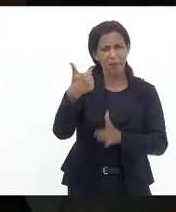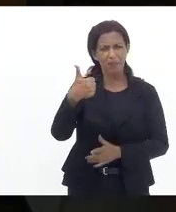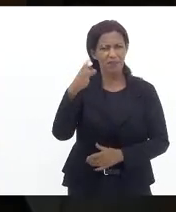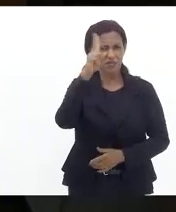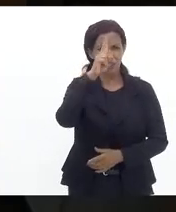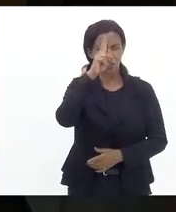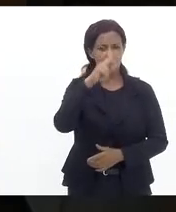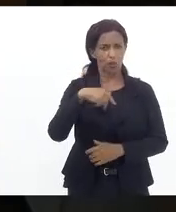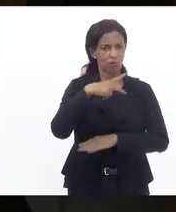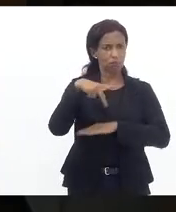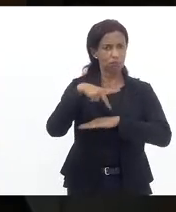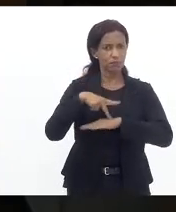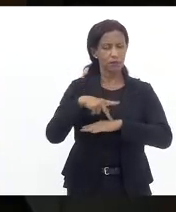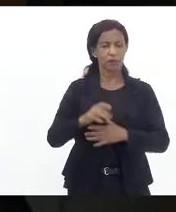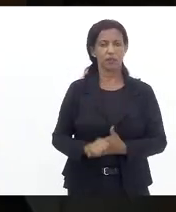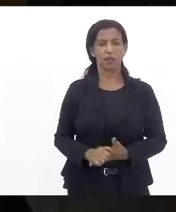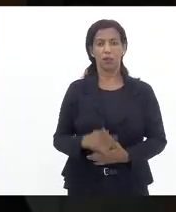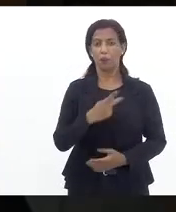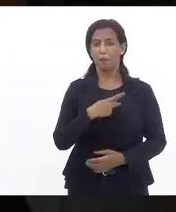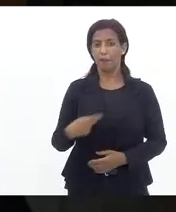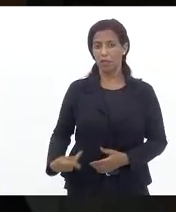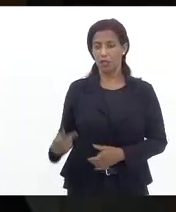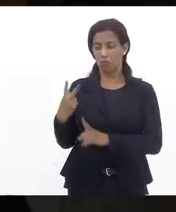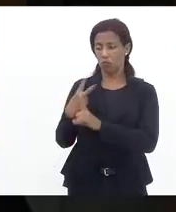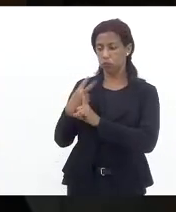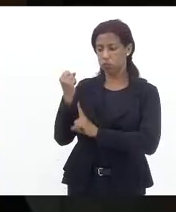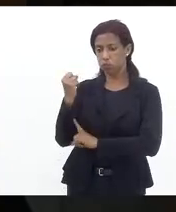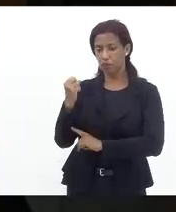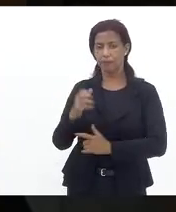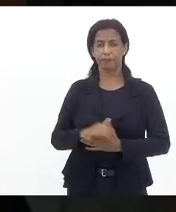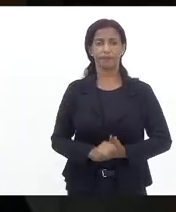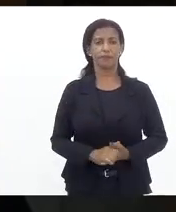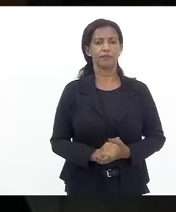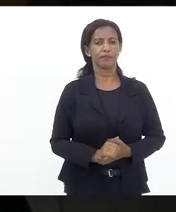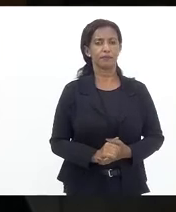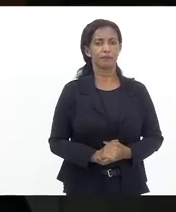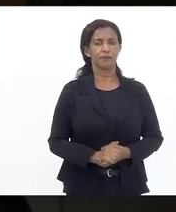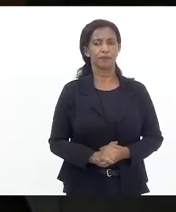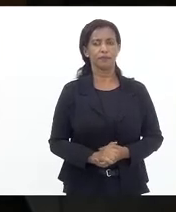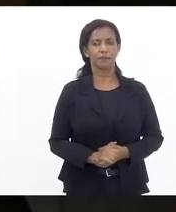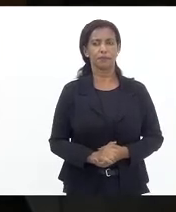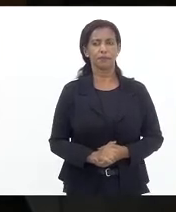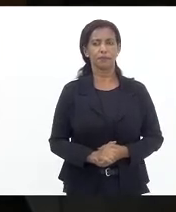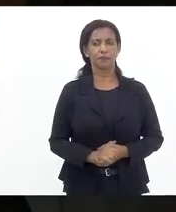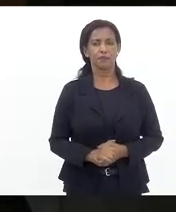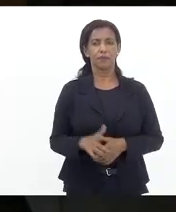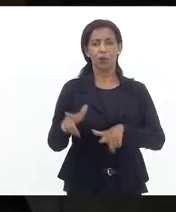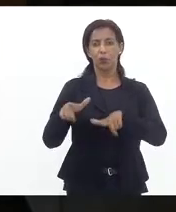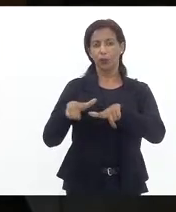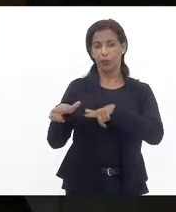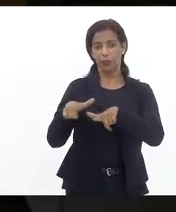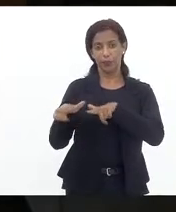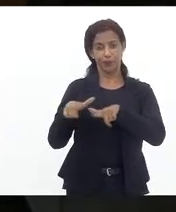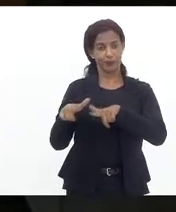do nosso país que um presidente eleito no exercício do cargo